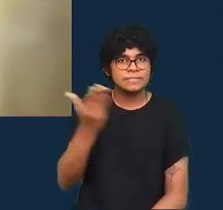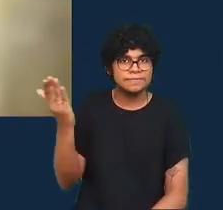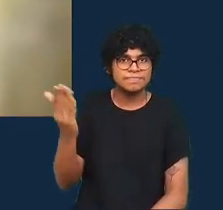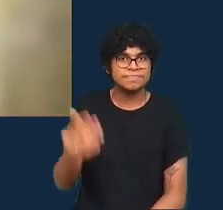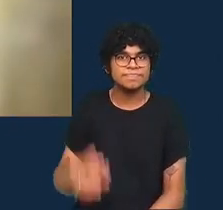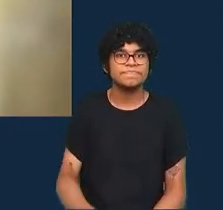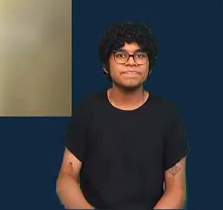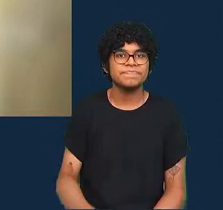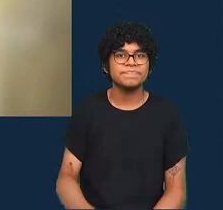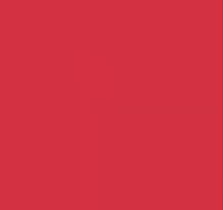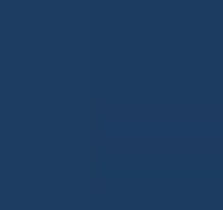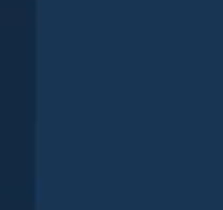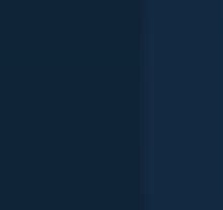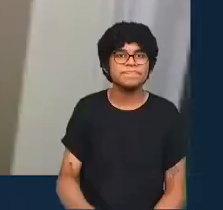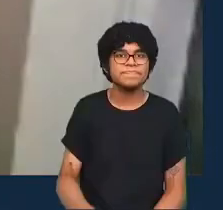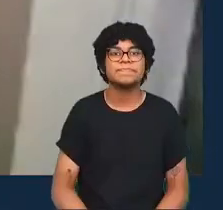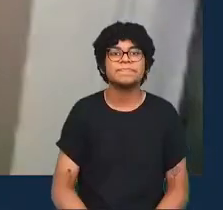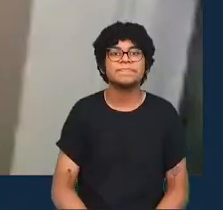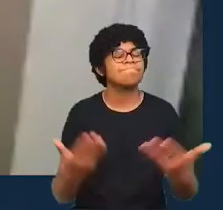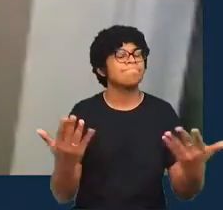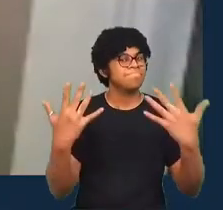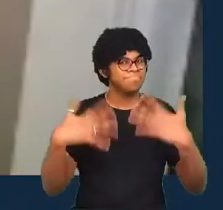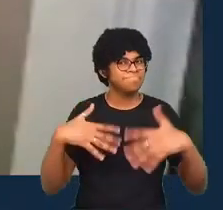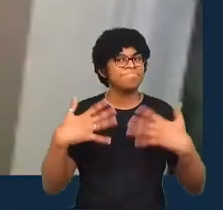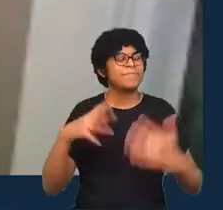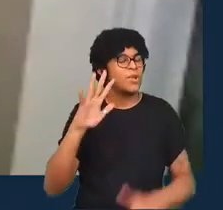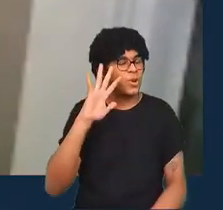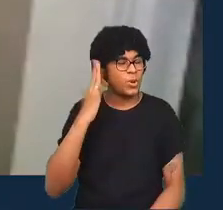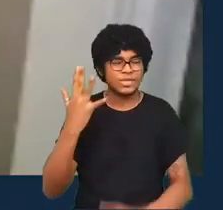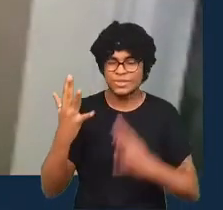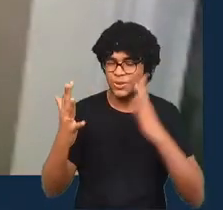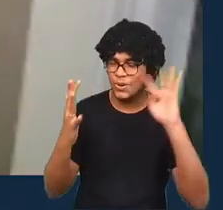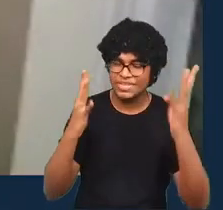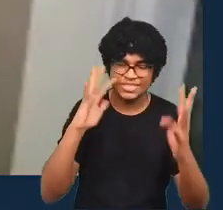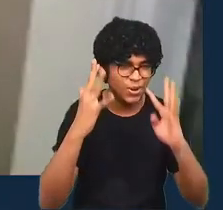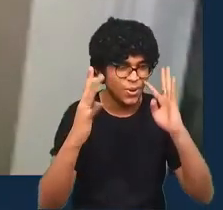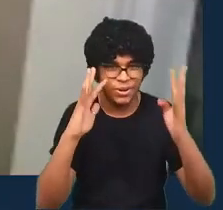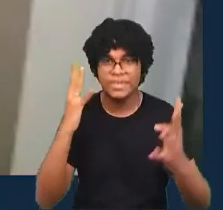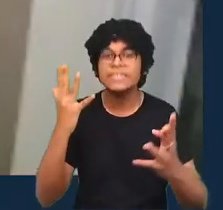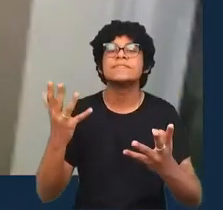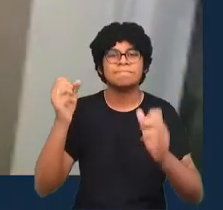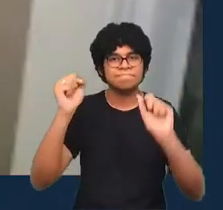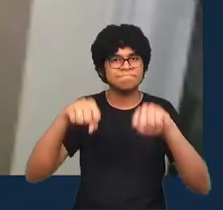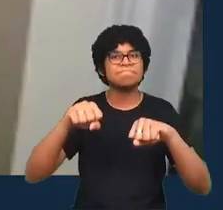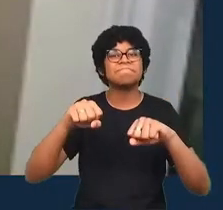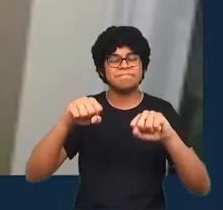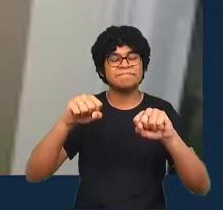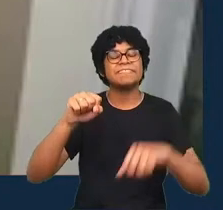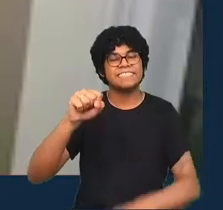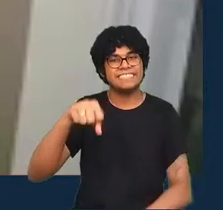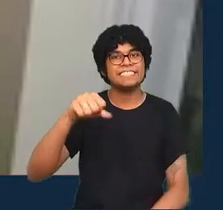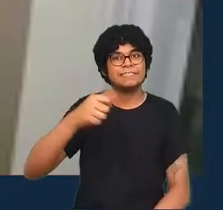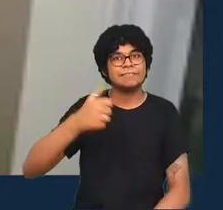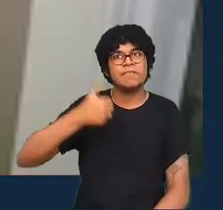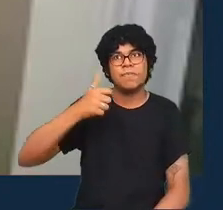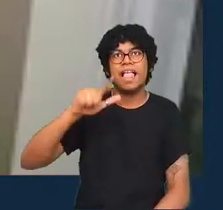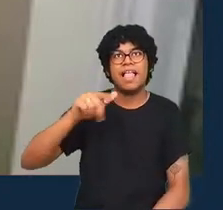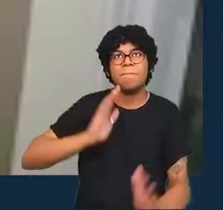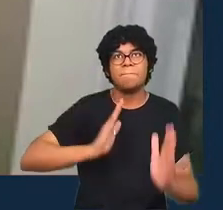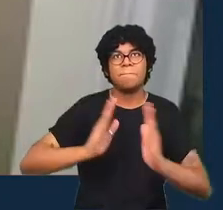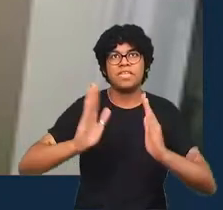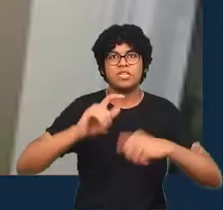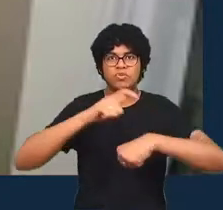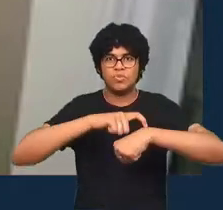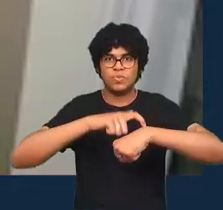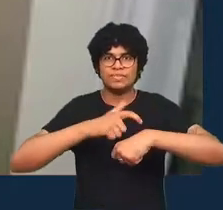olha muita coisa aconteceu desde a primeira edição foi um momento muito diferente quando estávamos escrevendo o livro